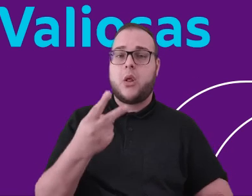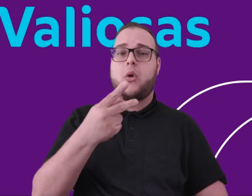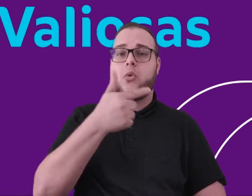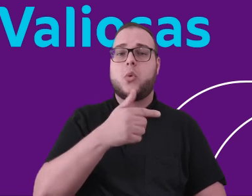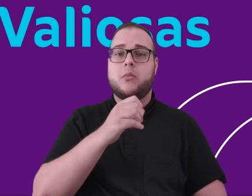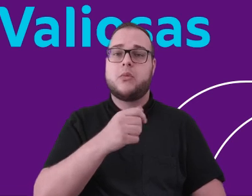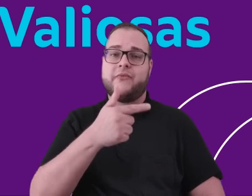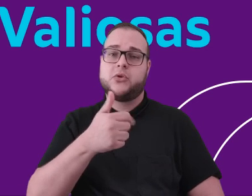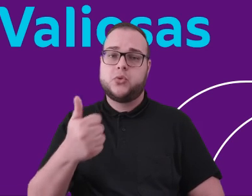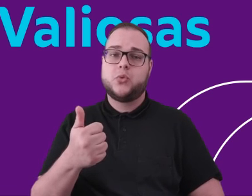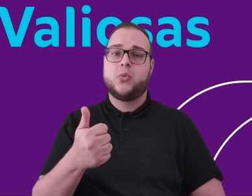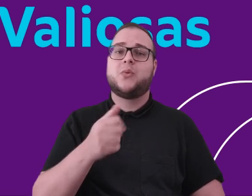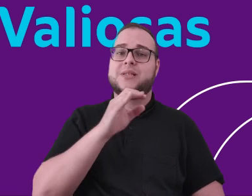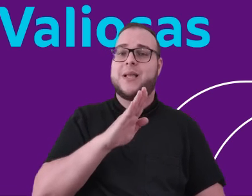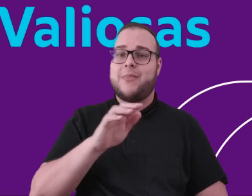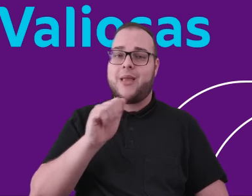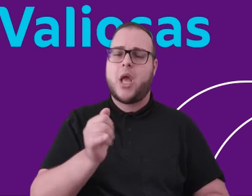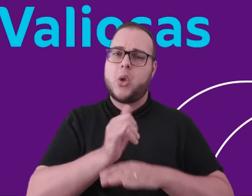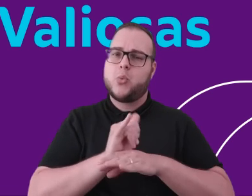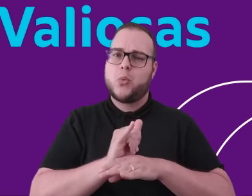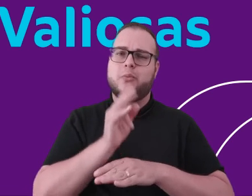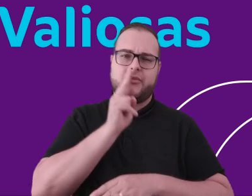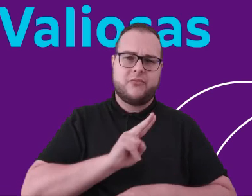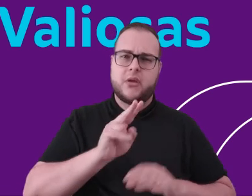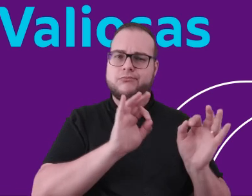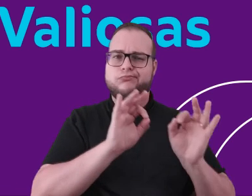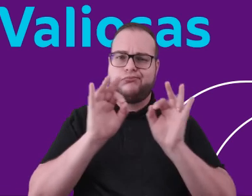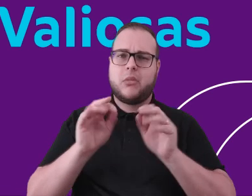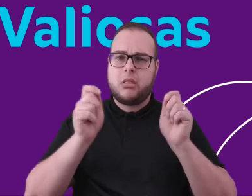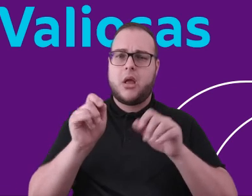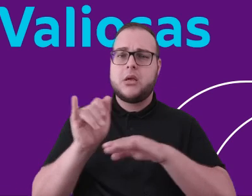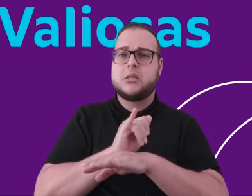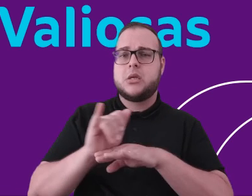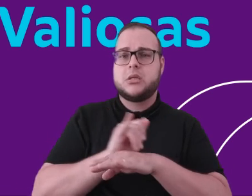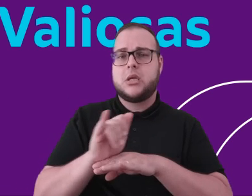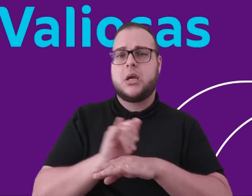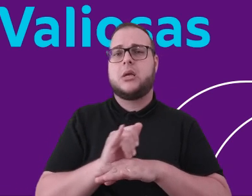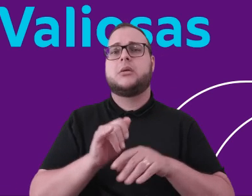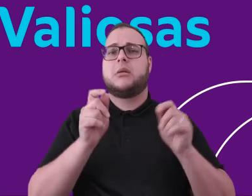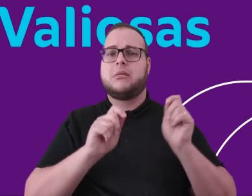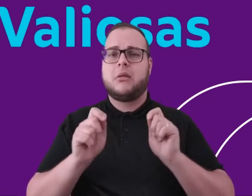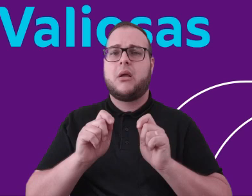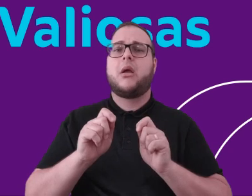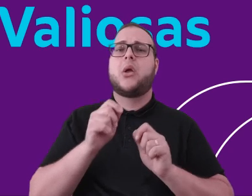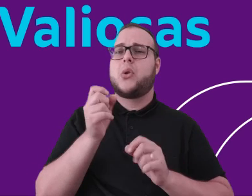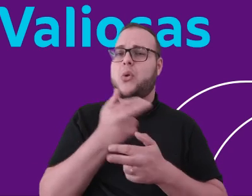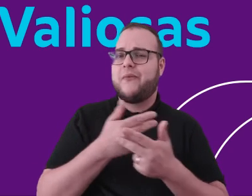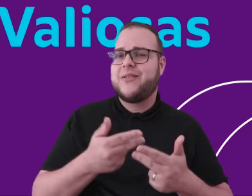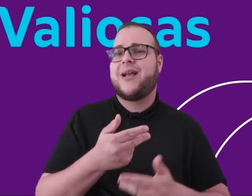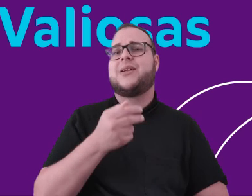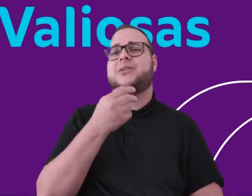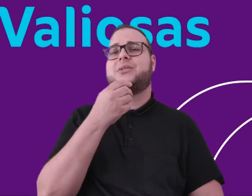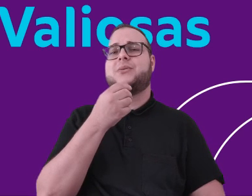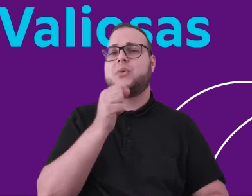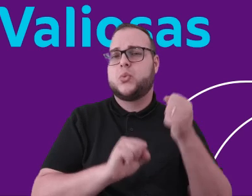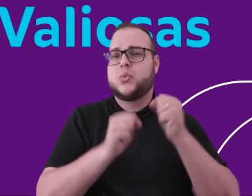canal Companhia Brasileira de Alumínio. Lá, ainda falamos sobre nossa estratégia de ESD, novidades da indústria 4.0